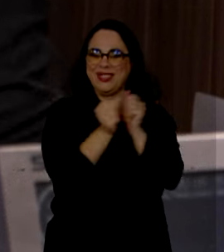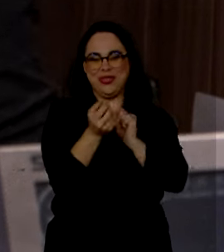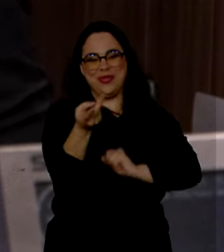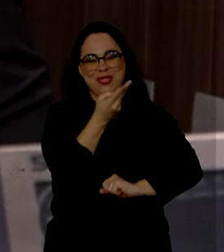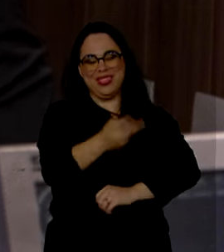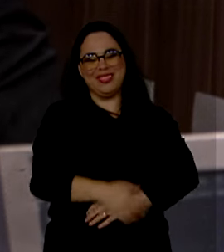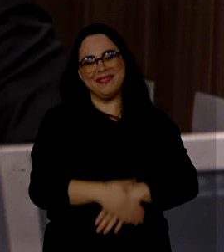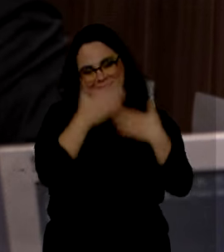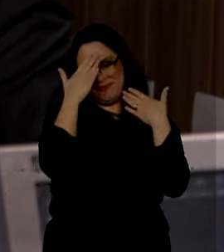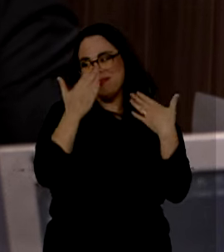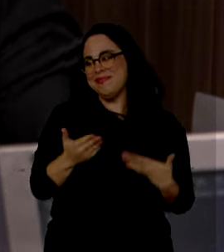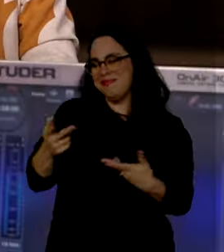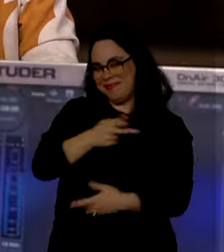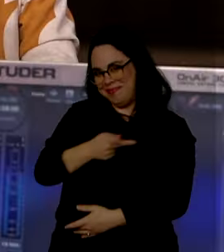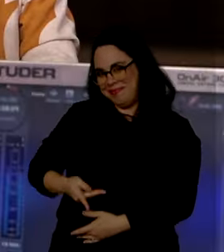Obrigada, presidente.